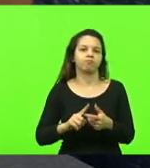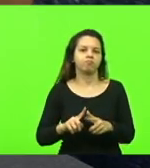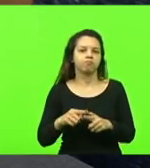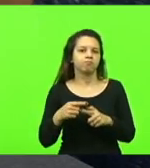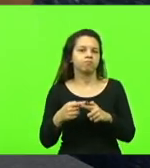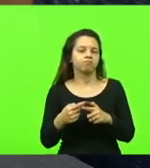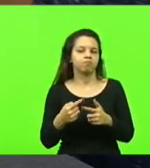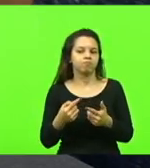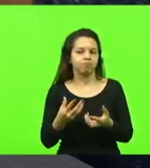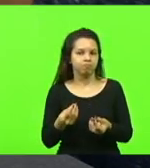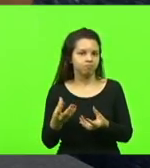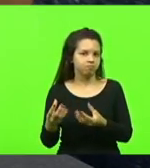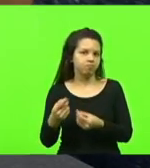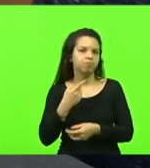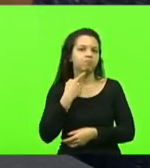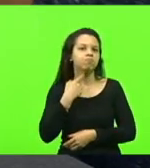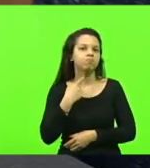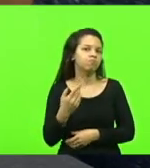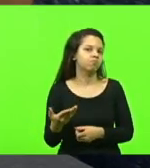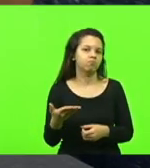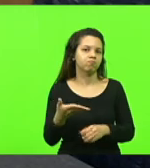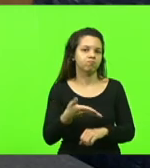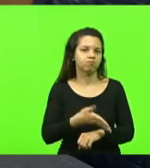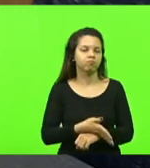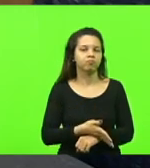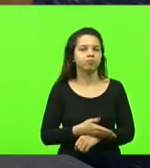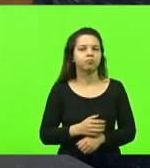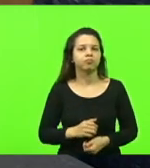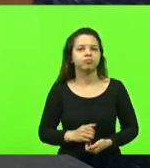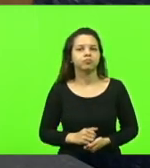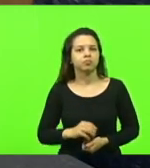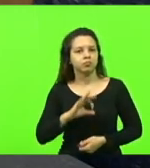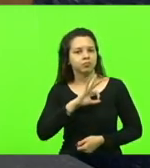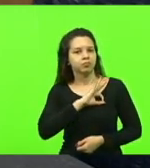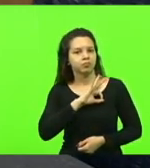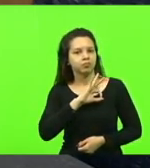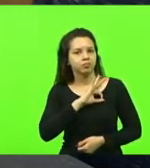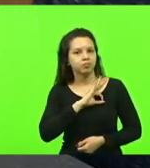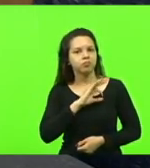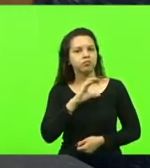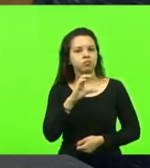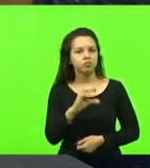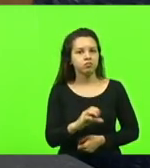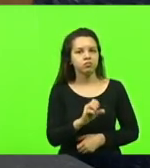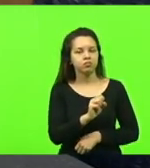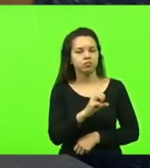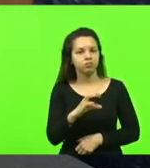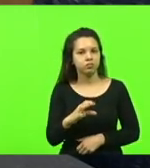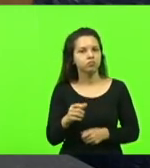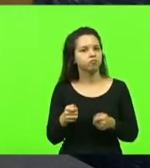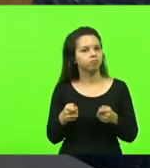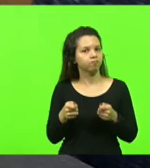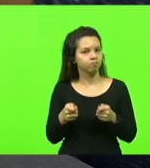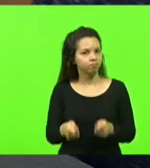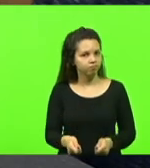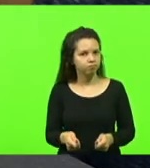própria. E a Polícia Civil em Santa Catarina segue num caminho firme, com a liderança do